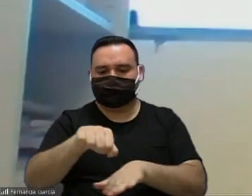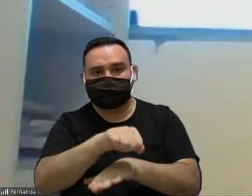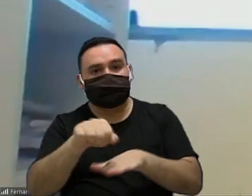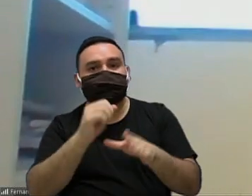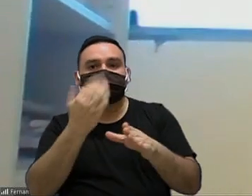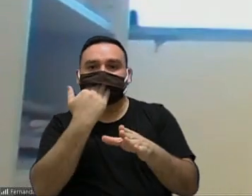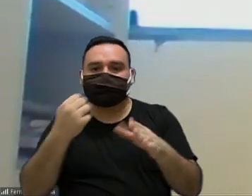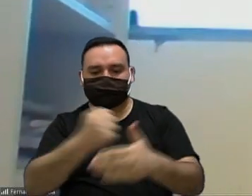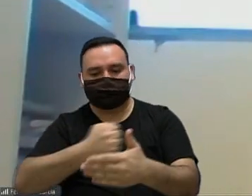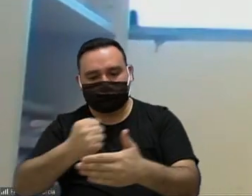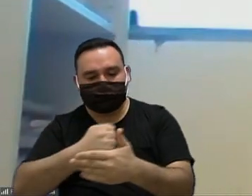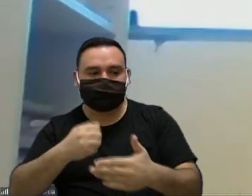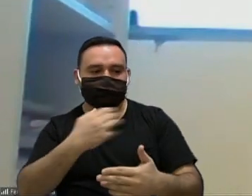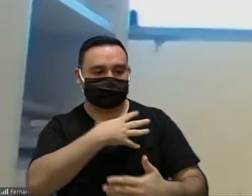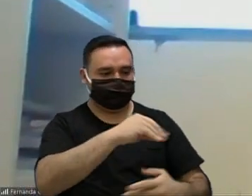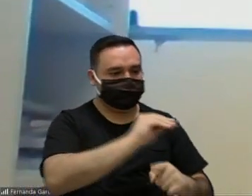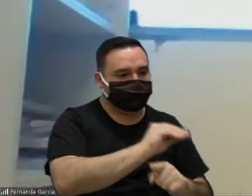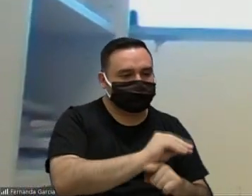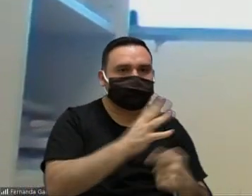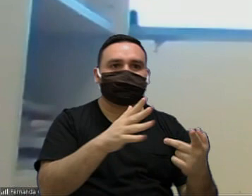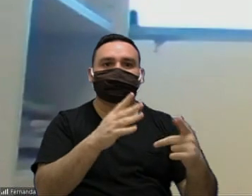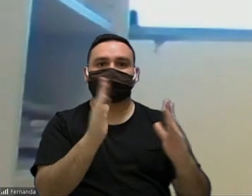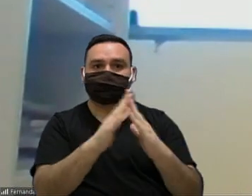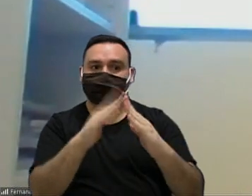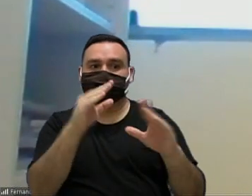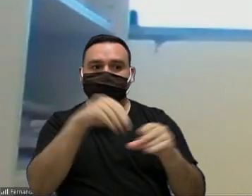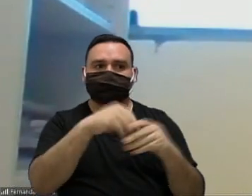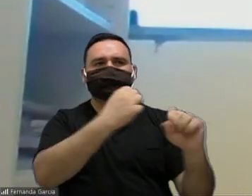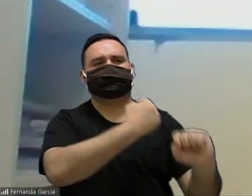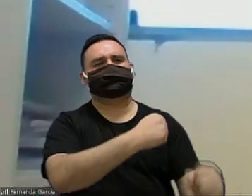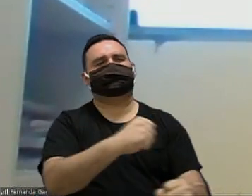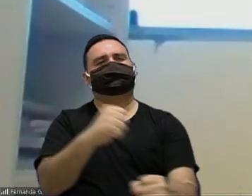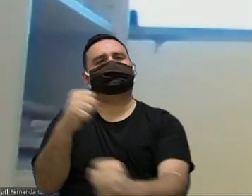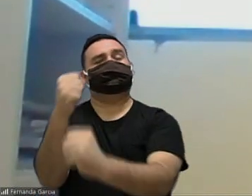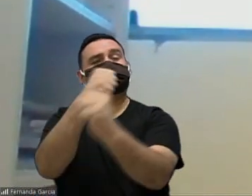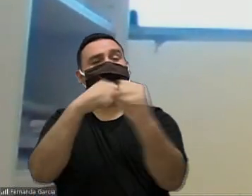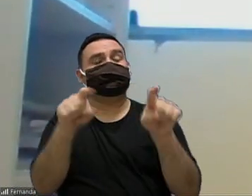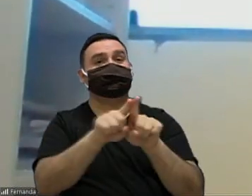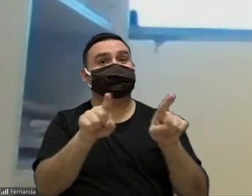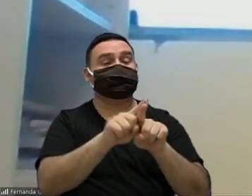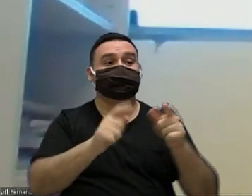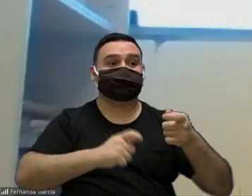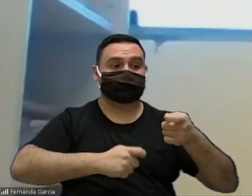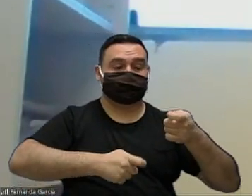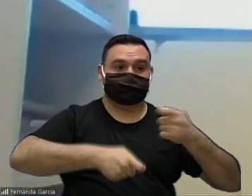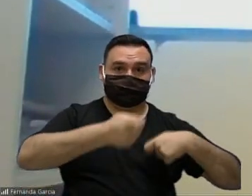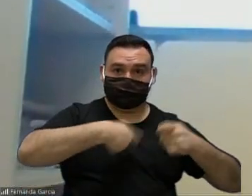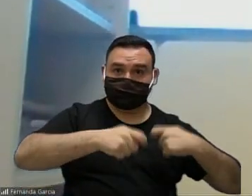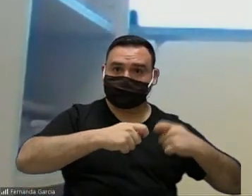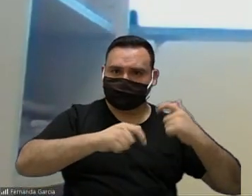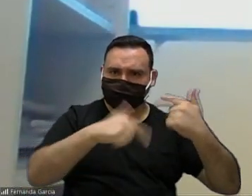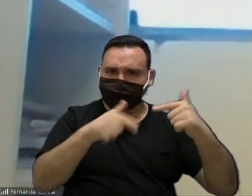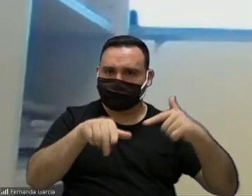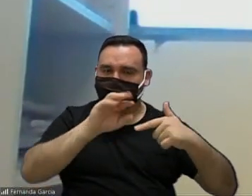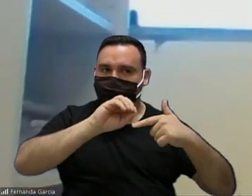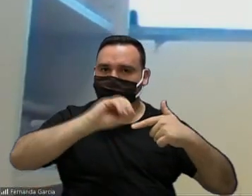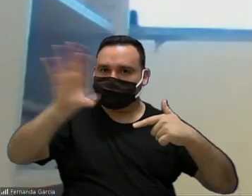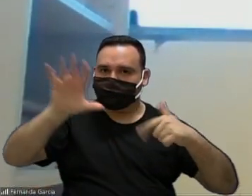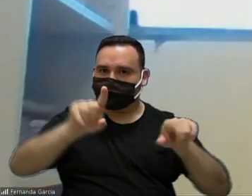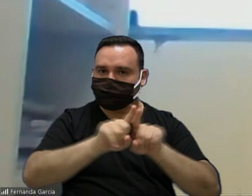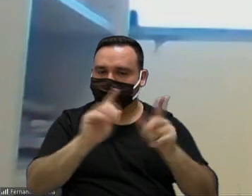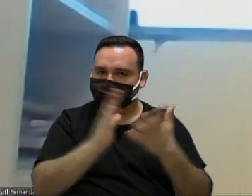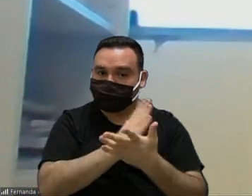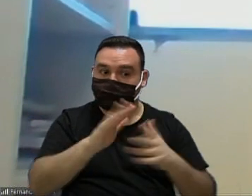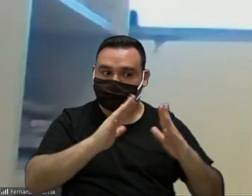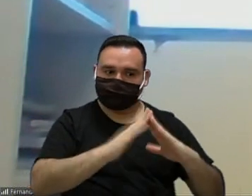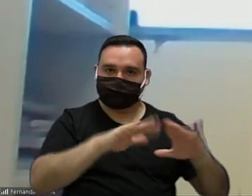comida que cuidam dos seus filhos que limpa a casa que administra toda a casa ainda trabalha fora algumas mas as que